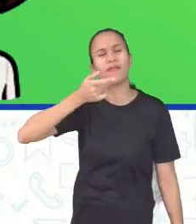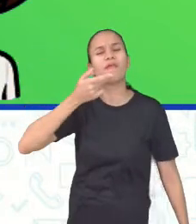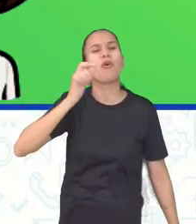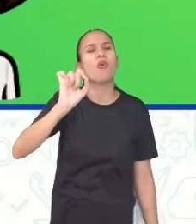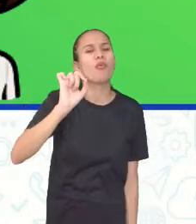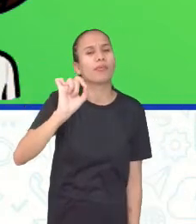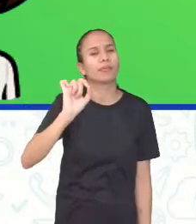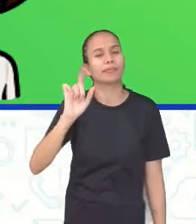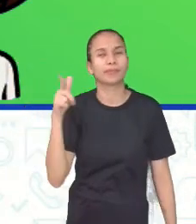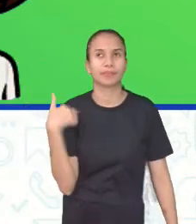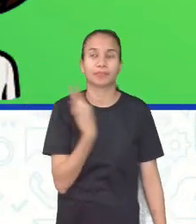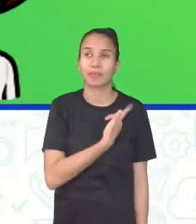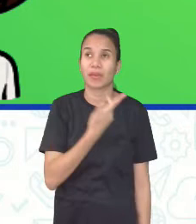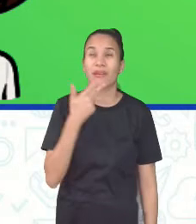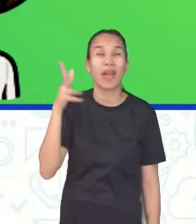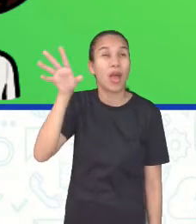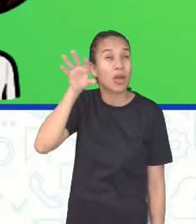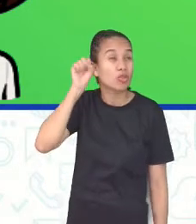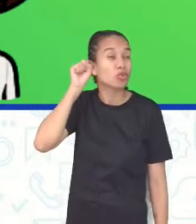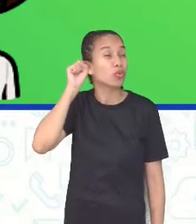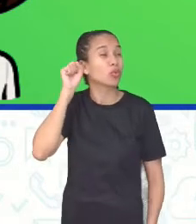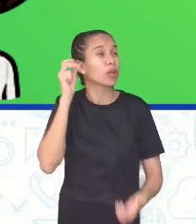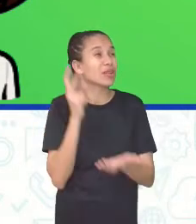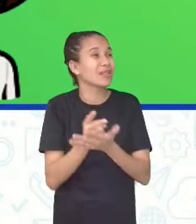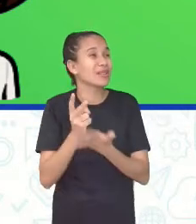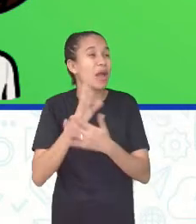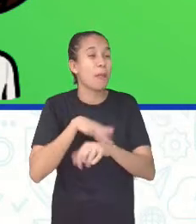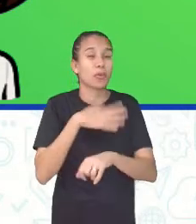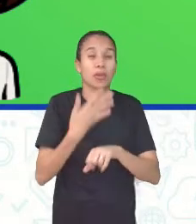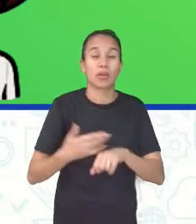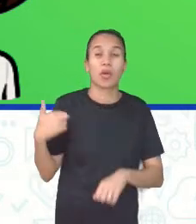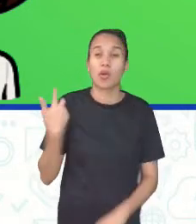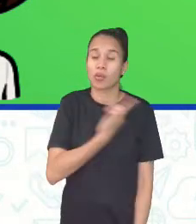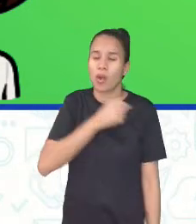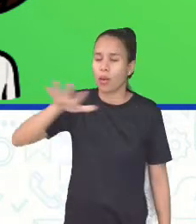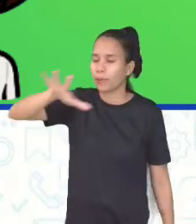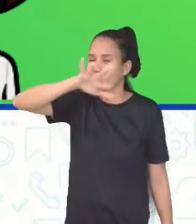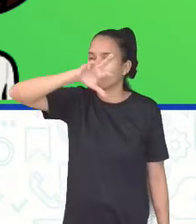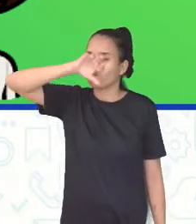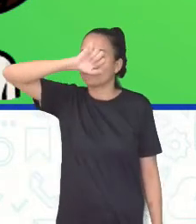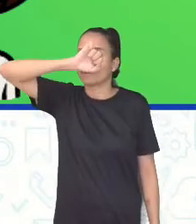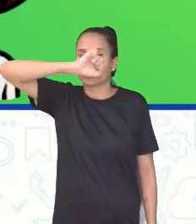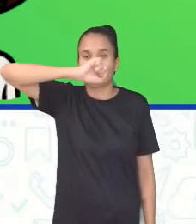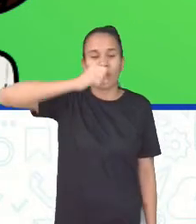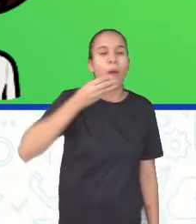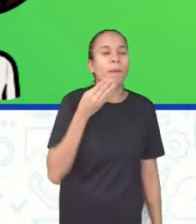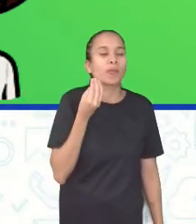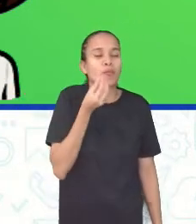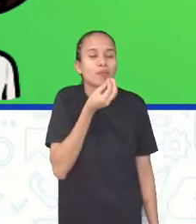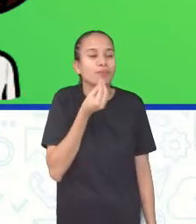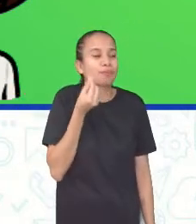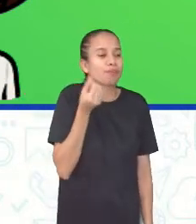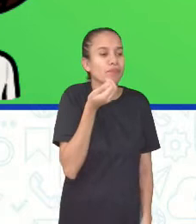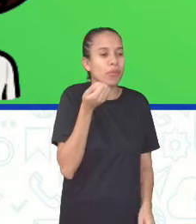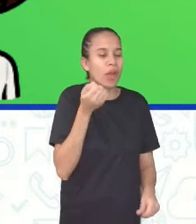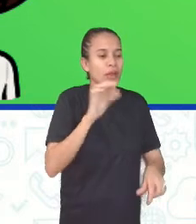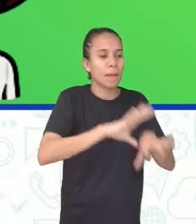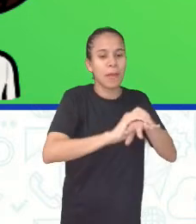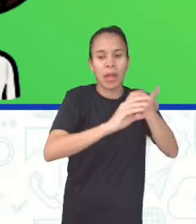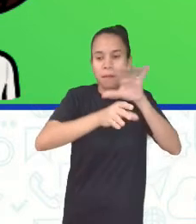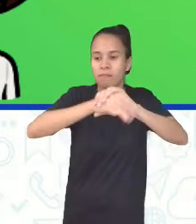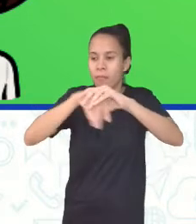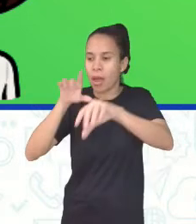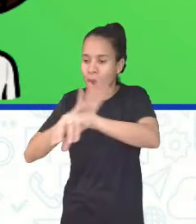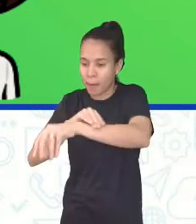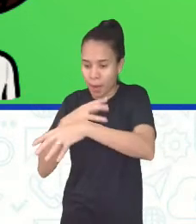isso? A gente escuta muita coisa, a gente sente muitos cheiros, muitos sabores, nós tocamos em várias coisas,